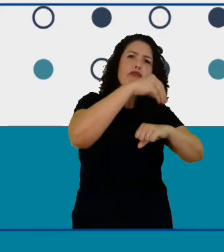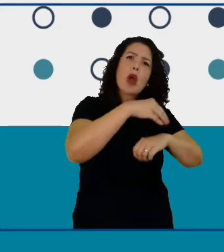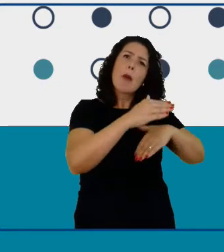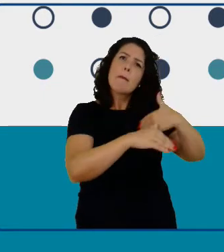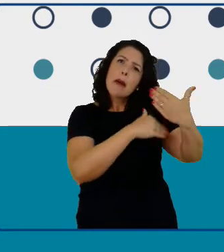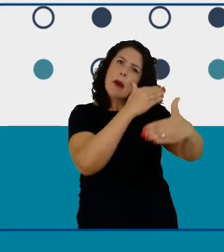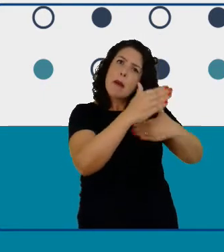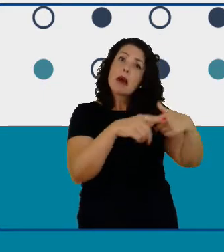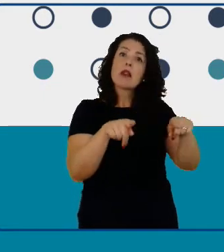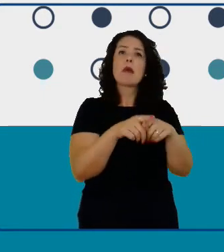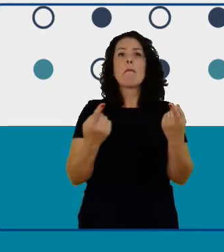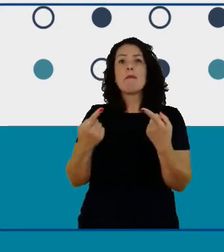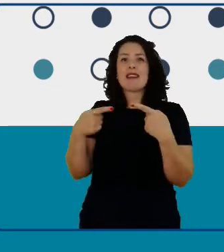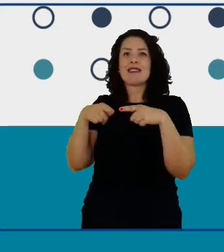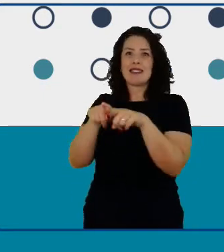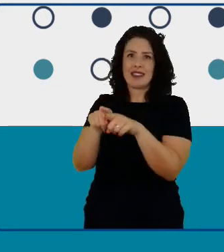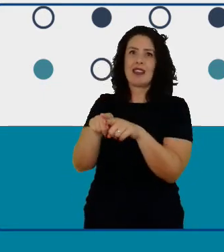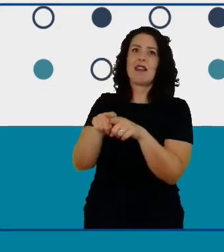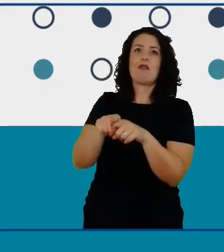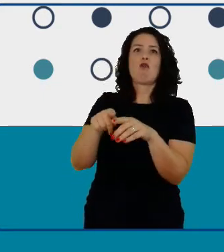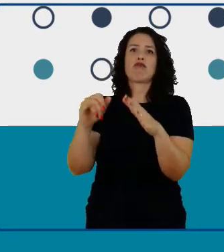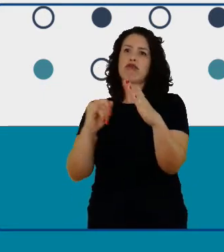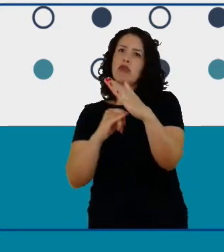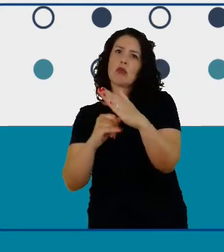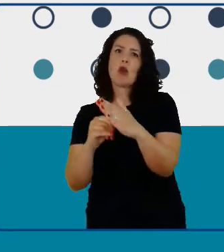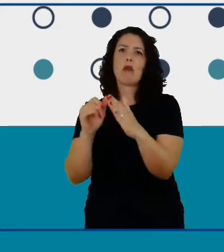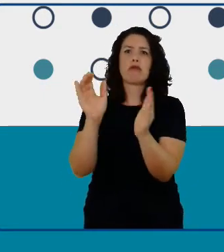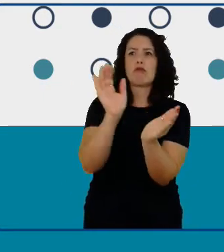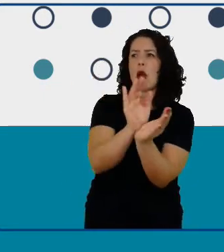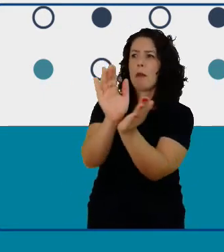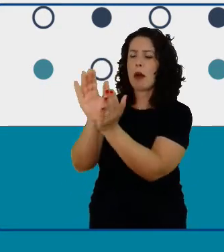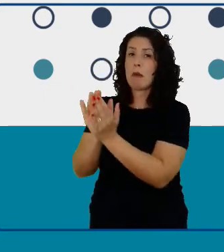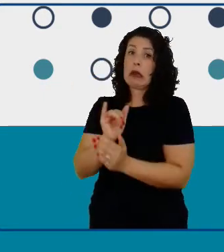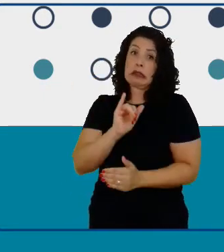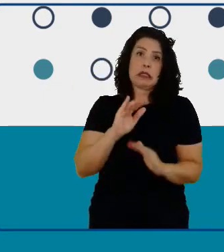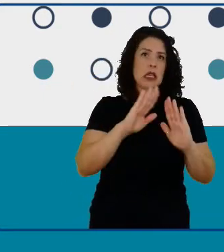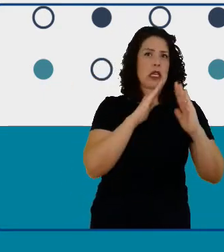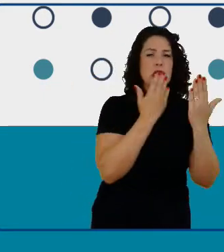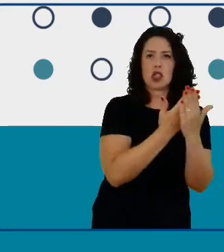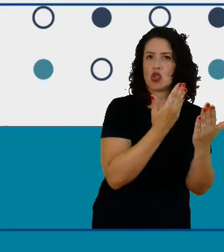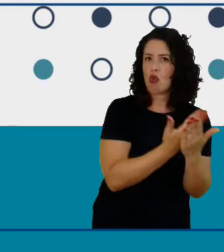Unido e se a escola não tem um treinamento antes